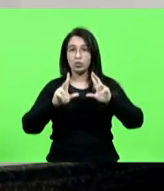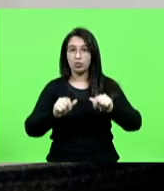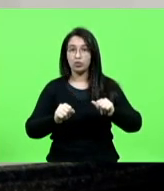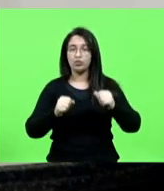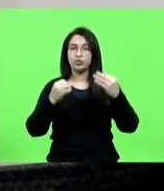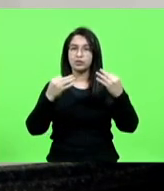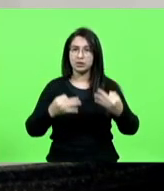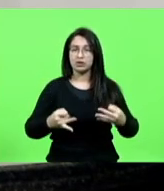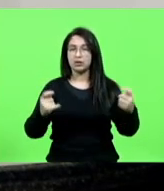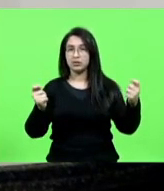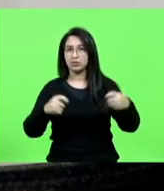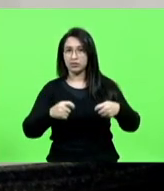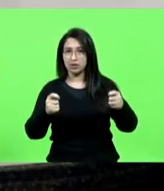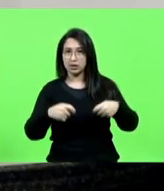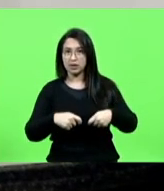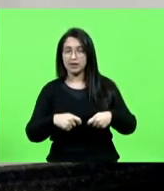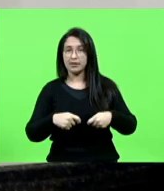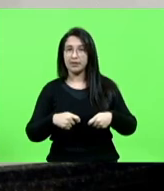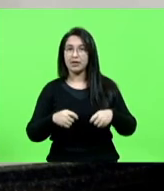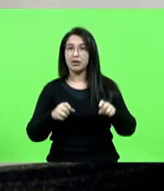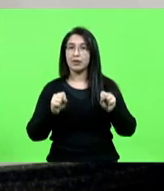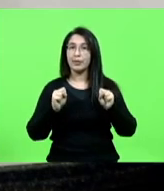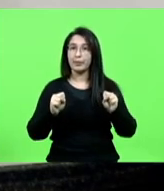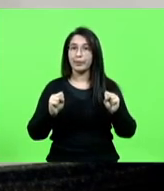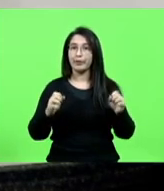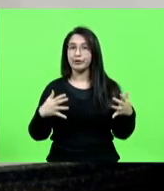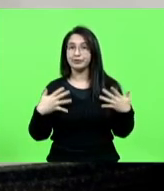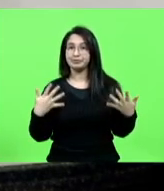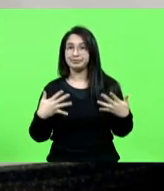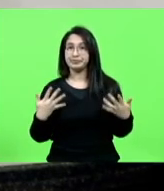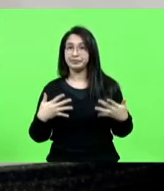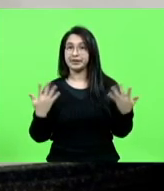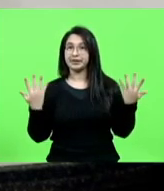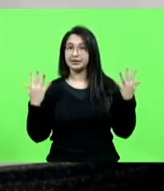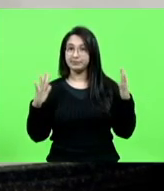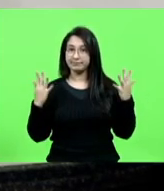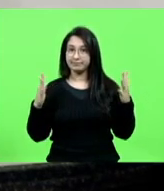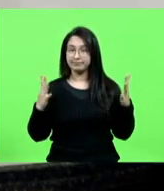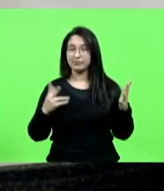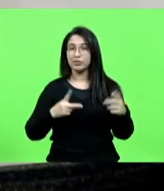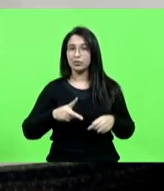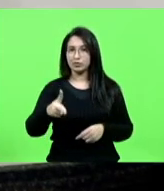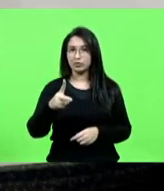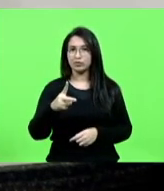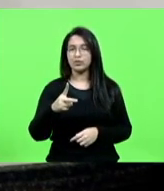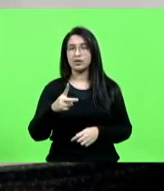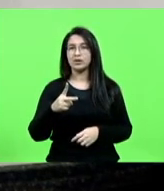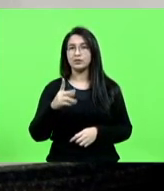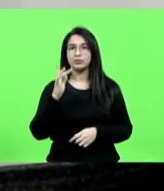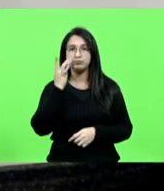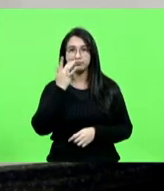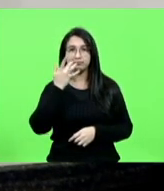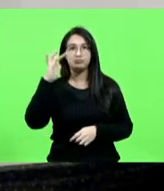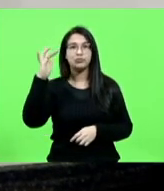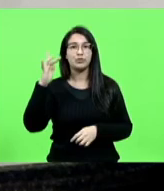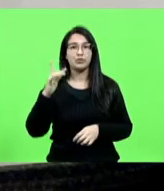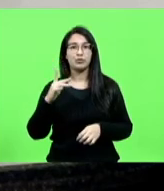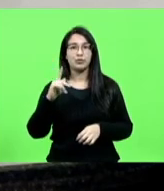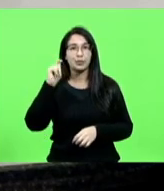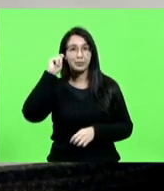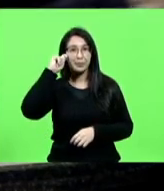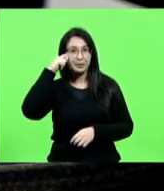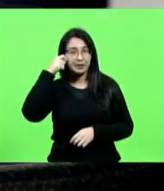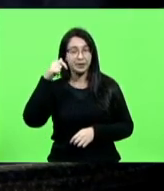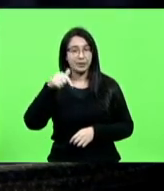e que possamos comemorar a continuidade do ouro negro em Santa Catarina e no